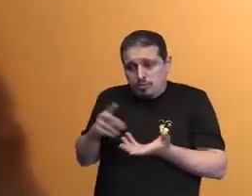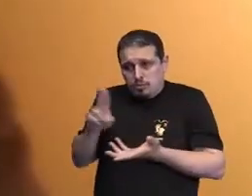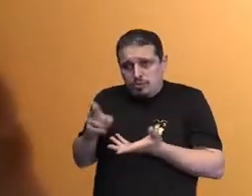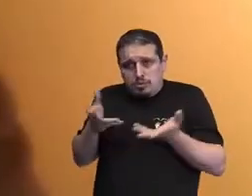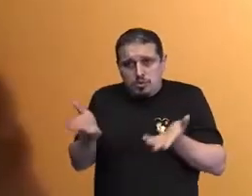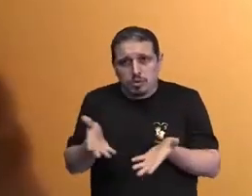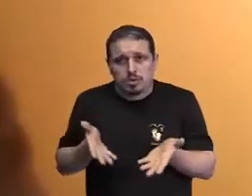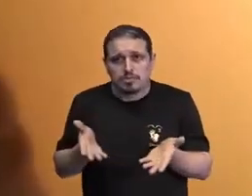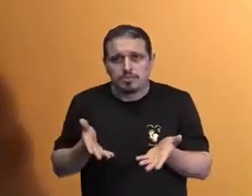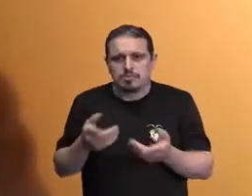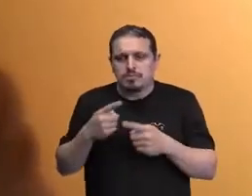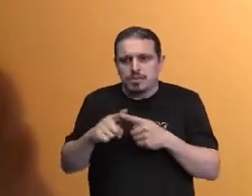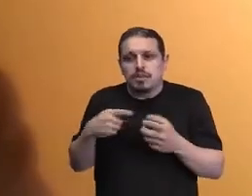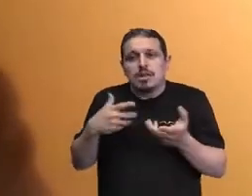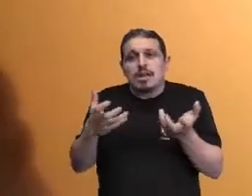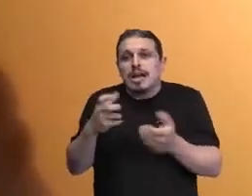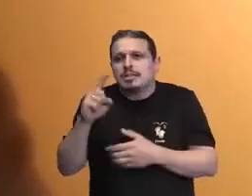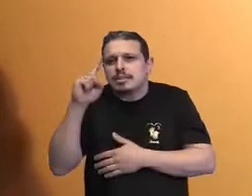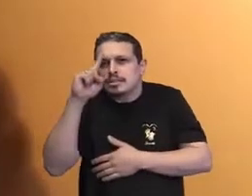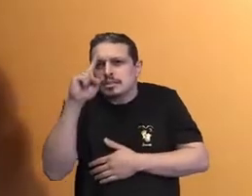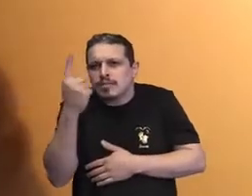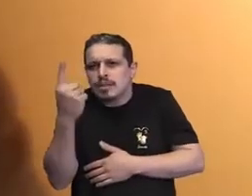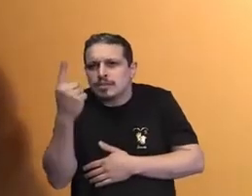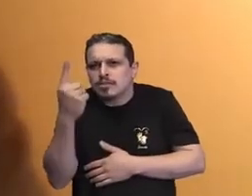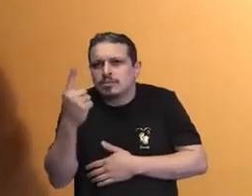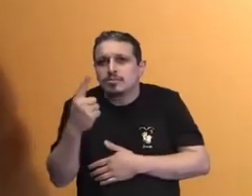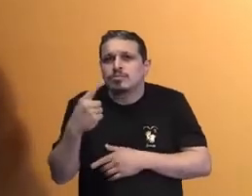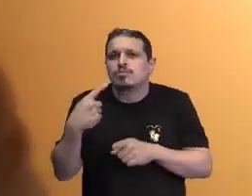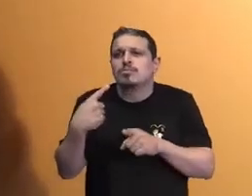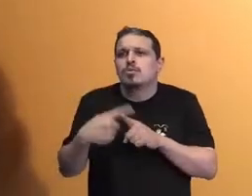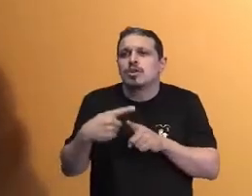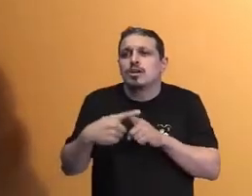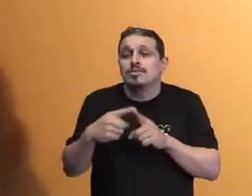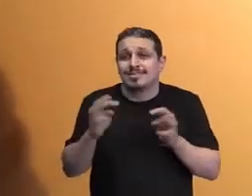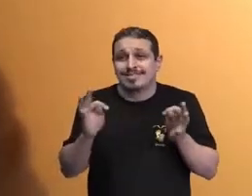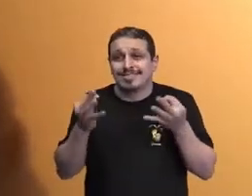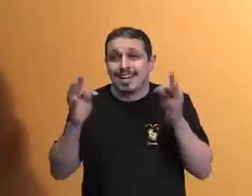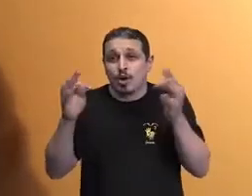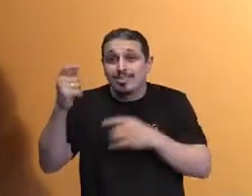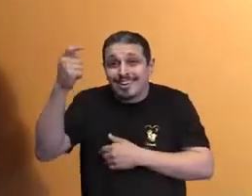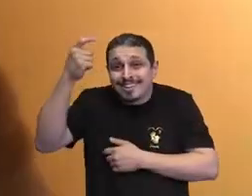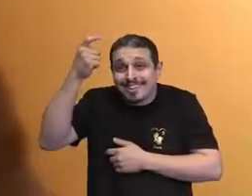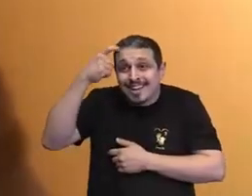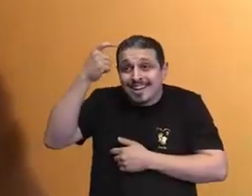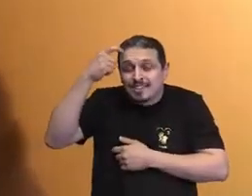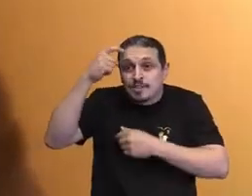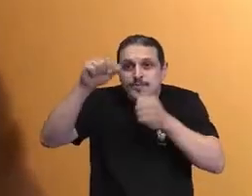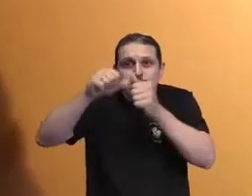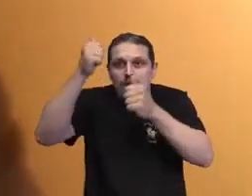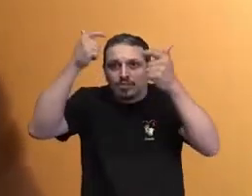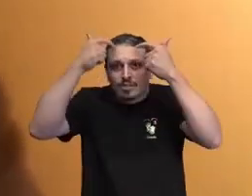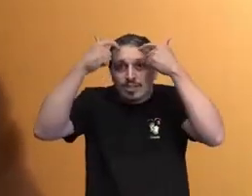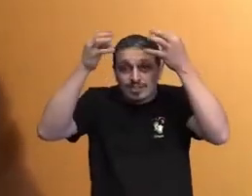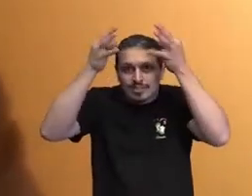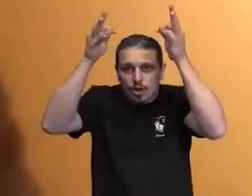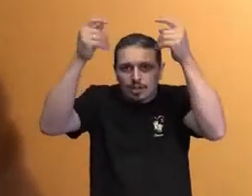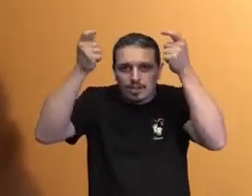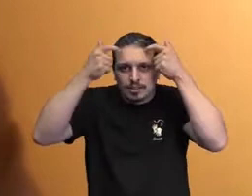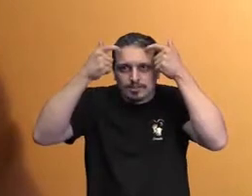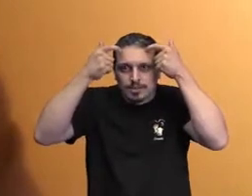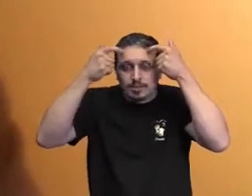quero que guarde bem essa ideia, não é a tecnologia que torna uma cabeça moderna. É que uma cabeça moderna não